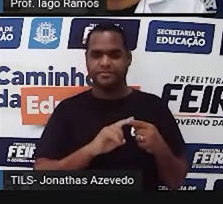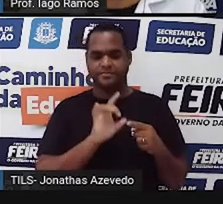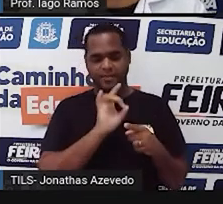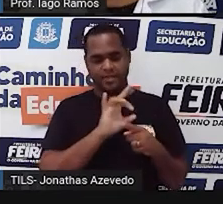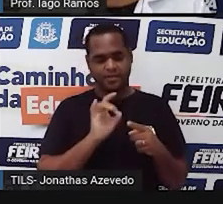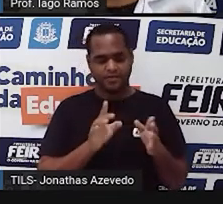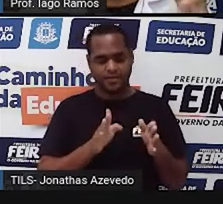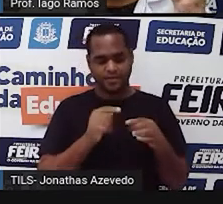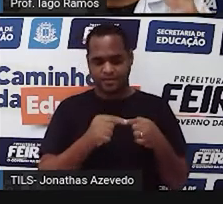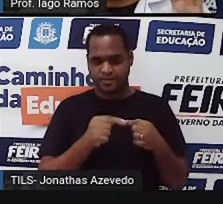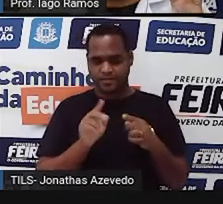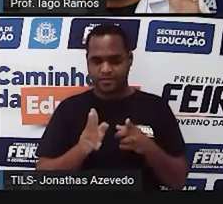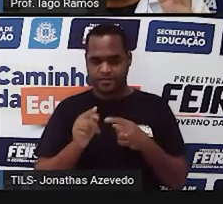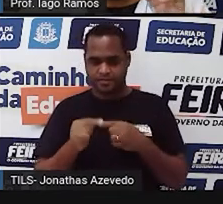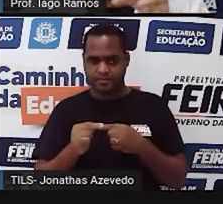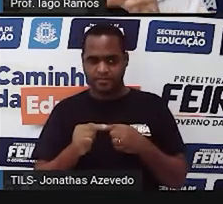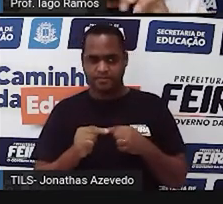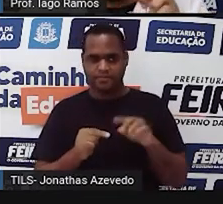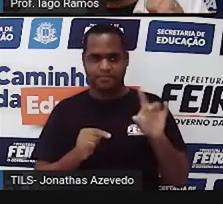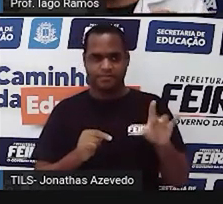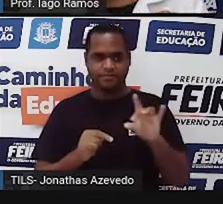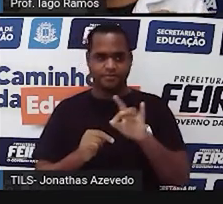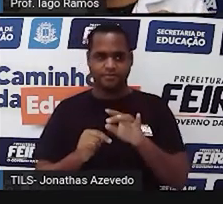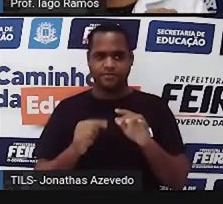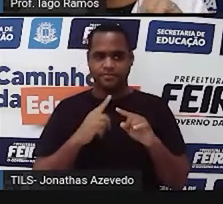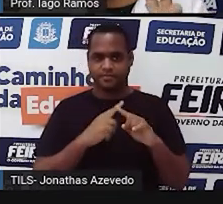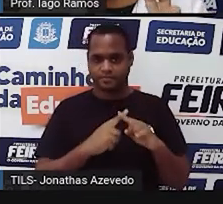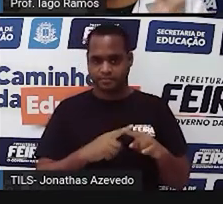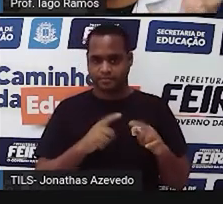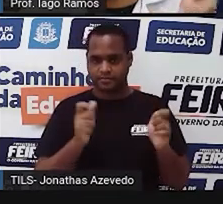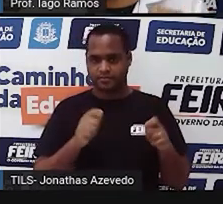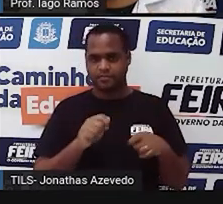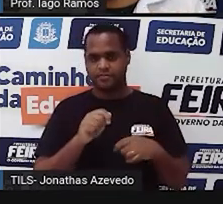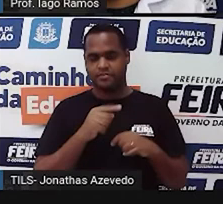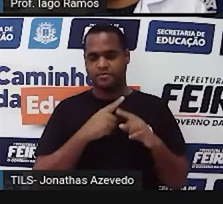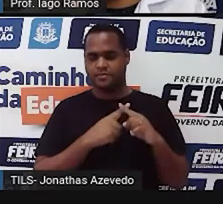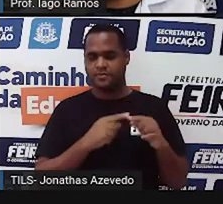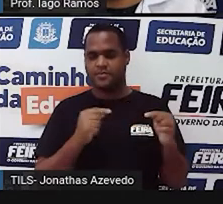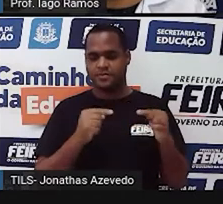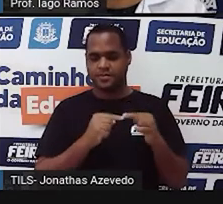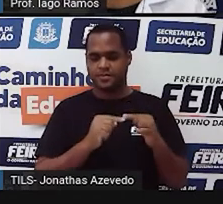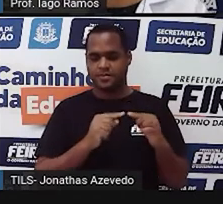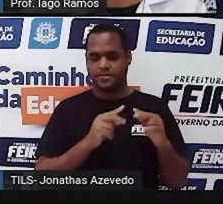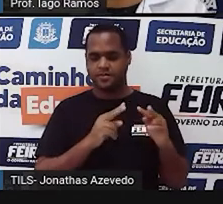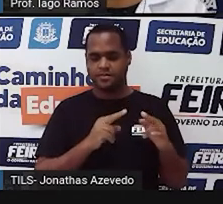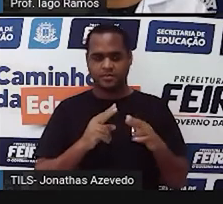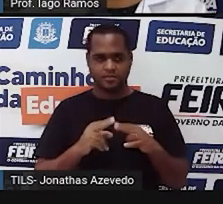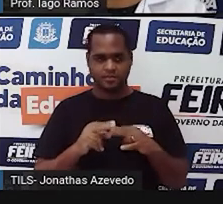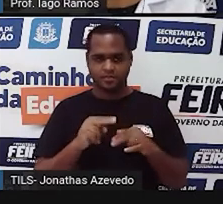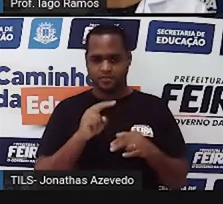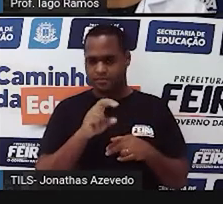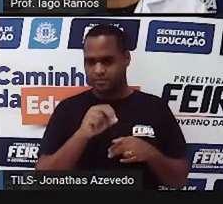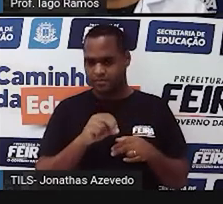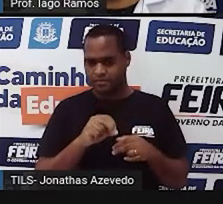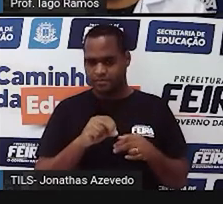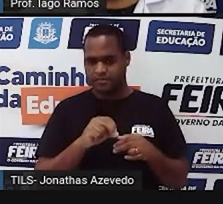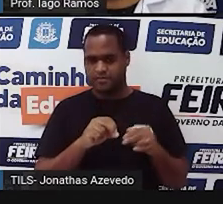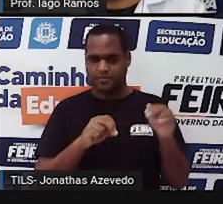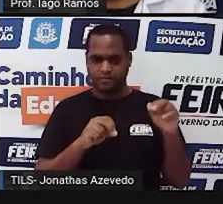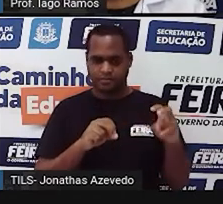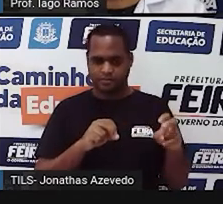né? Cada caixinha é o X. X, então, vai ser igual a 50